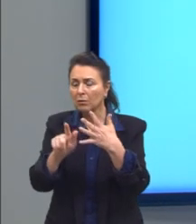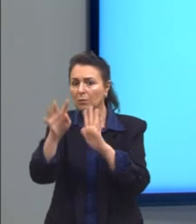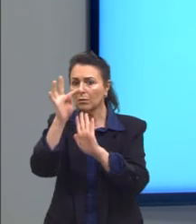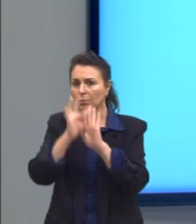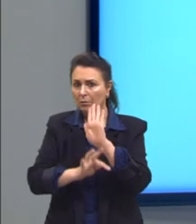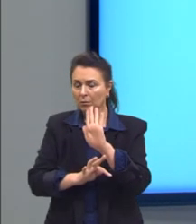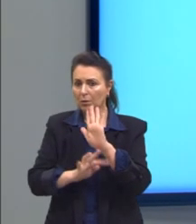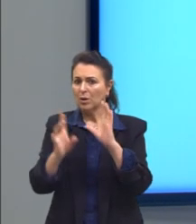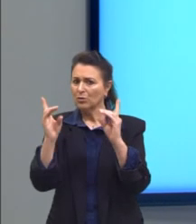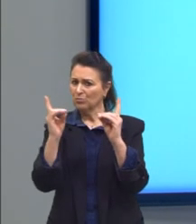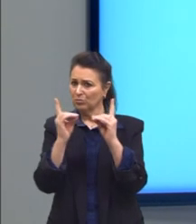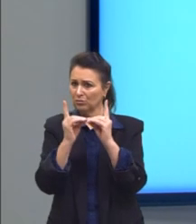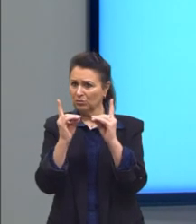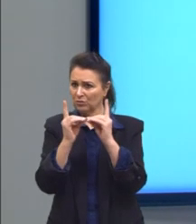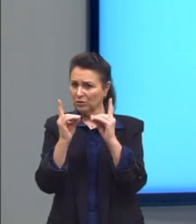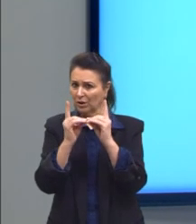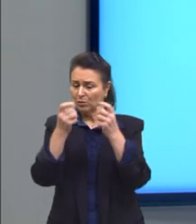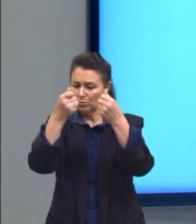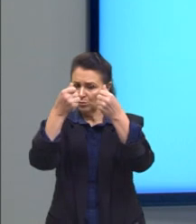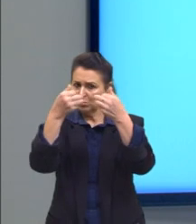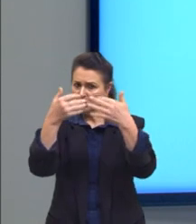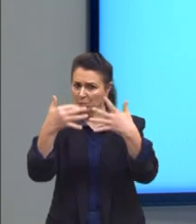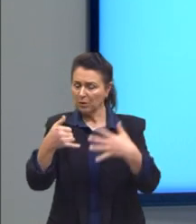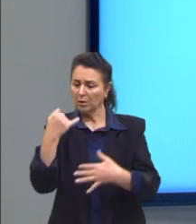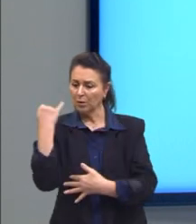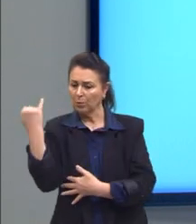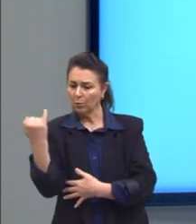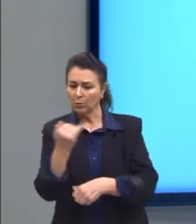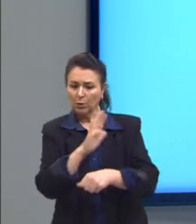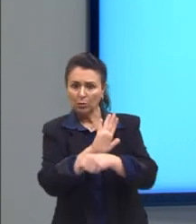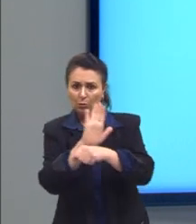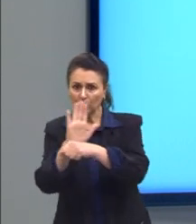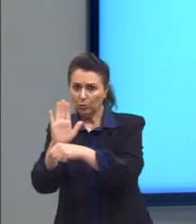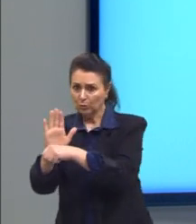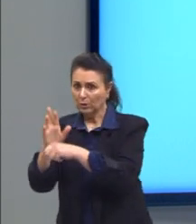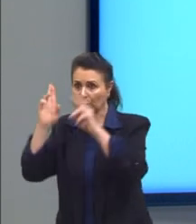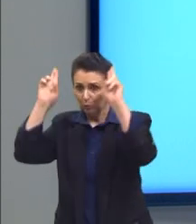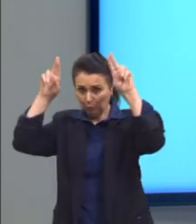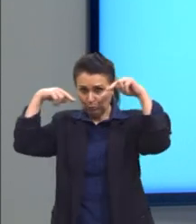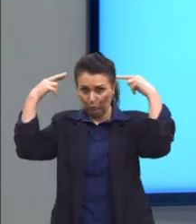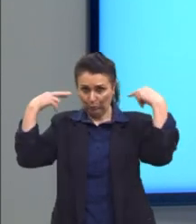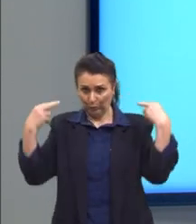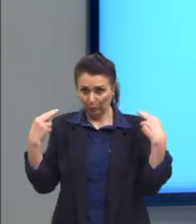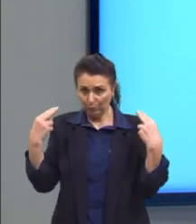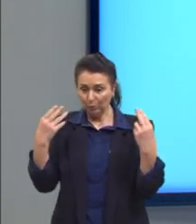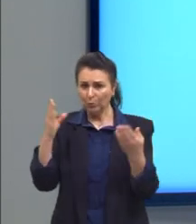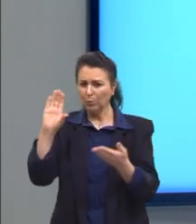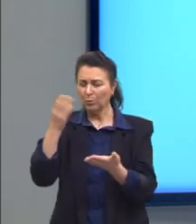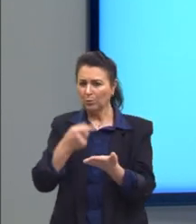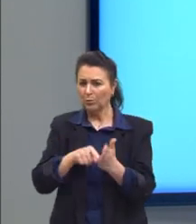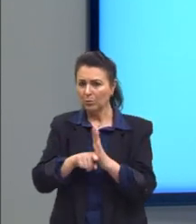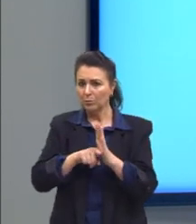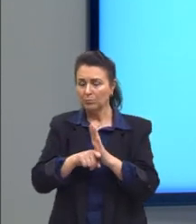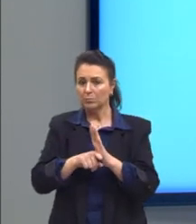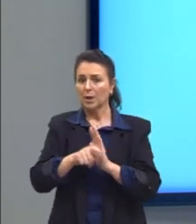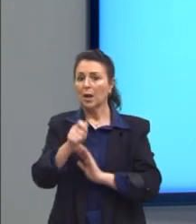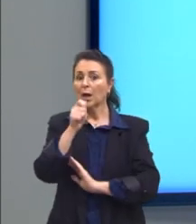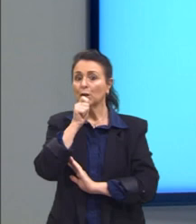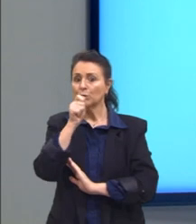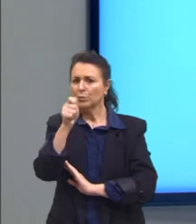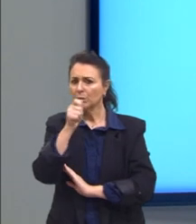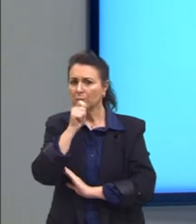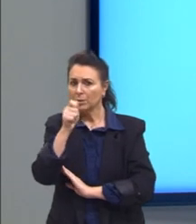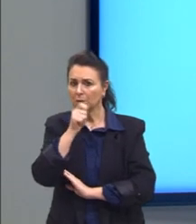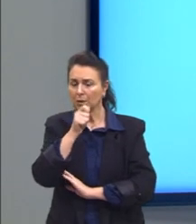Didático, já que explica a importância das contribuições de Isaac Newton. Jornalístico, pois dá